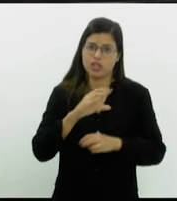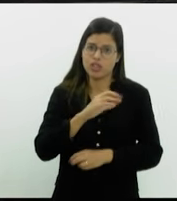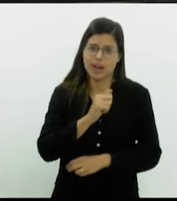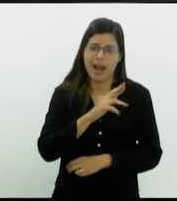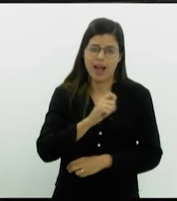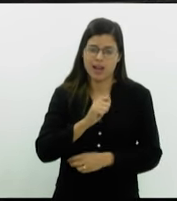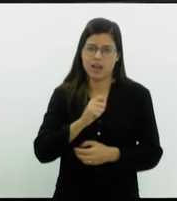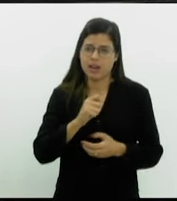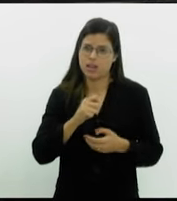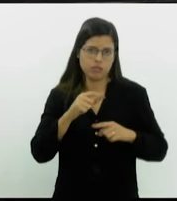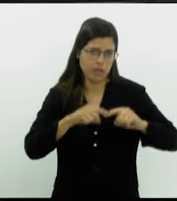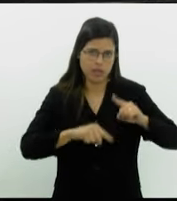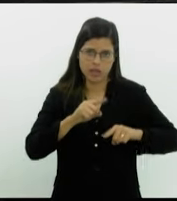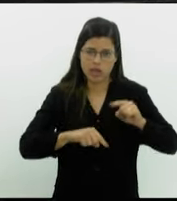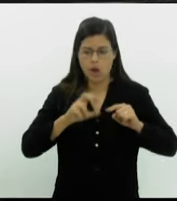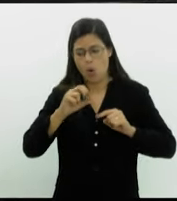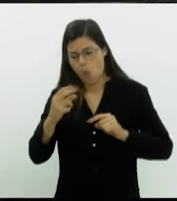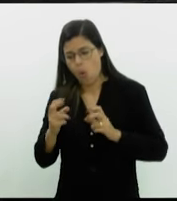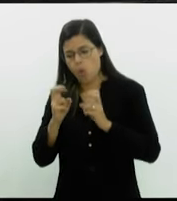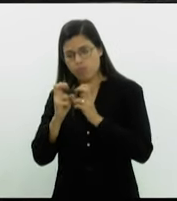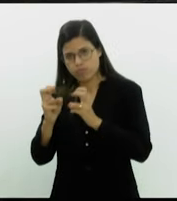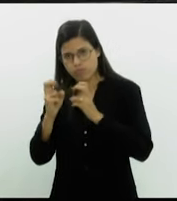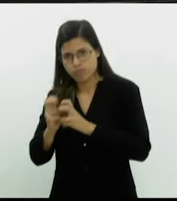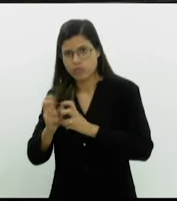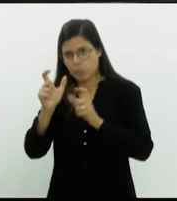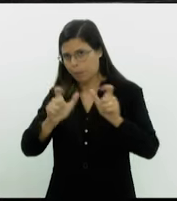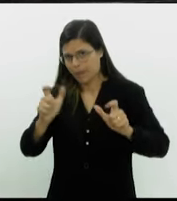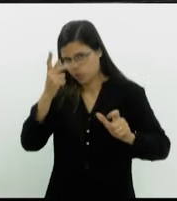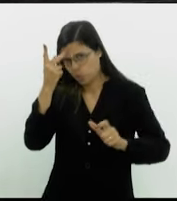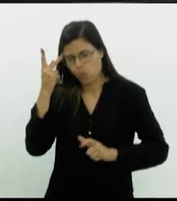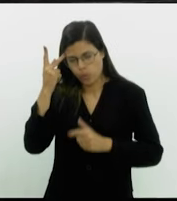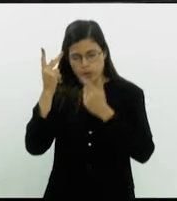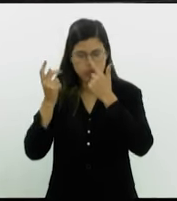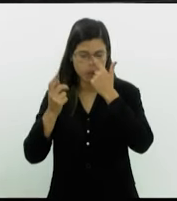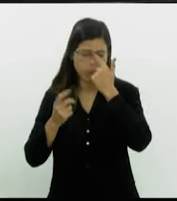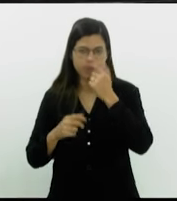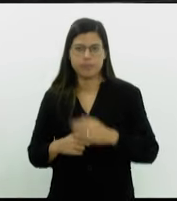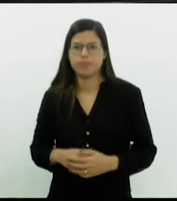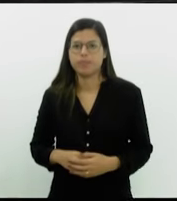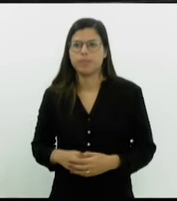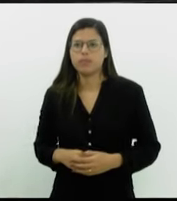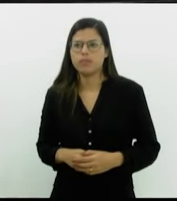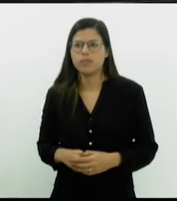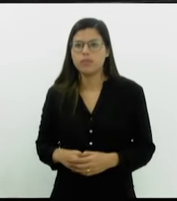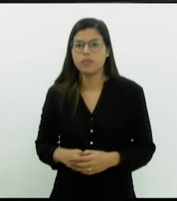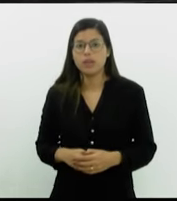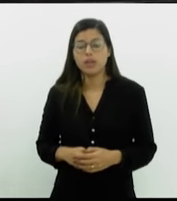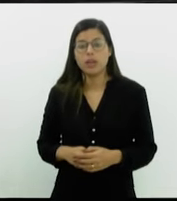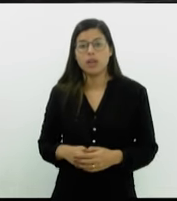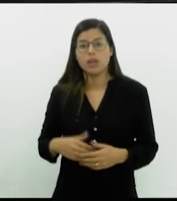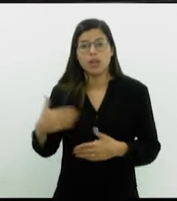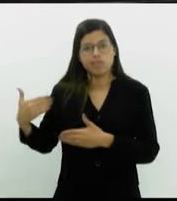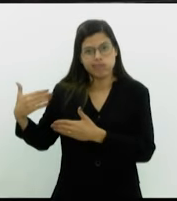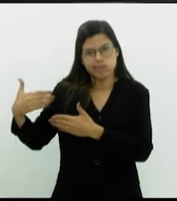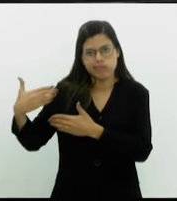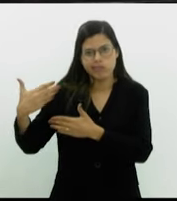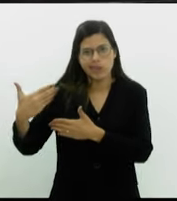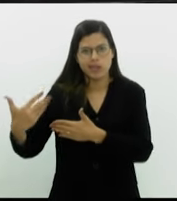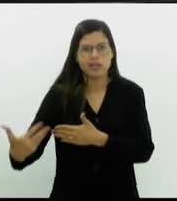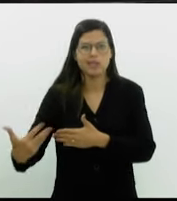de passageiros. E a cada dia a equação de solução do problema